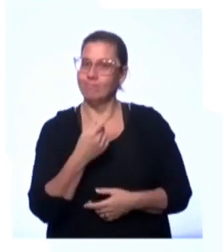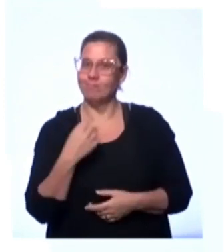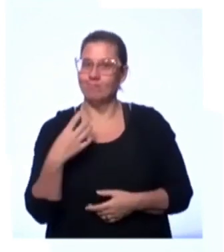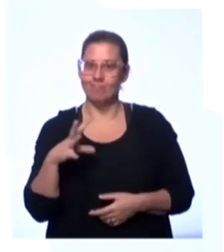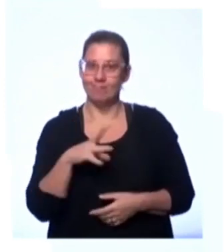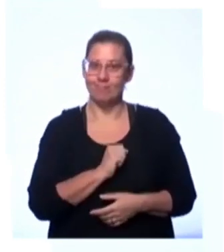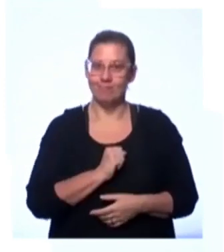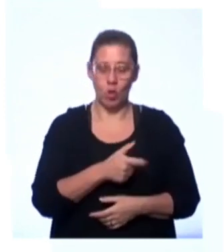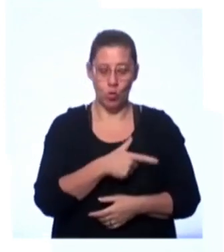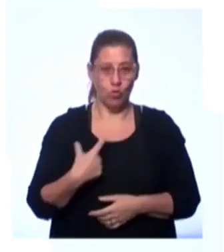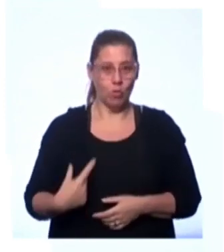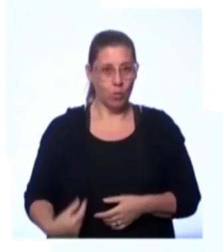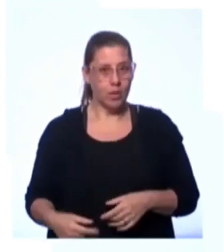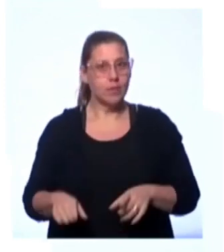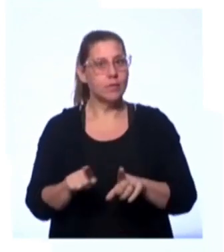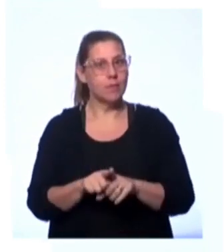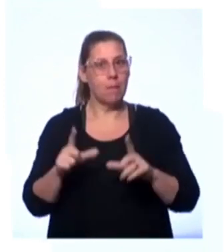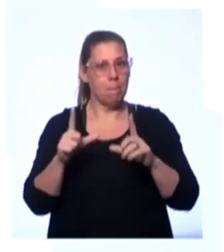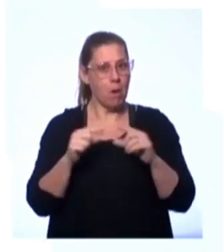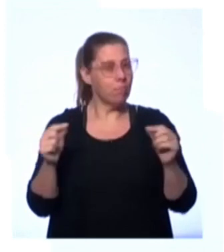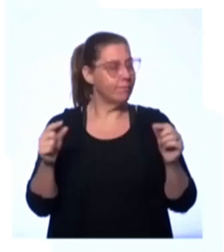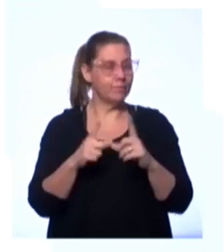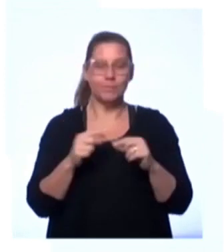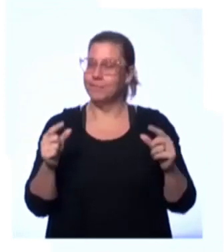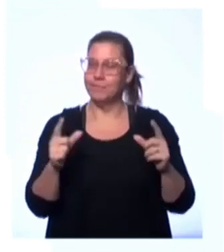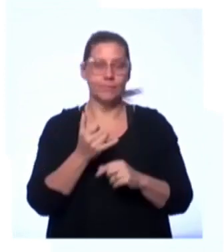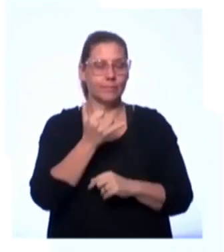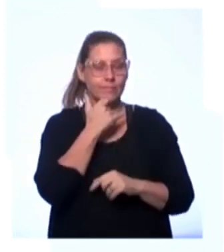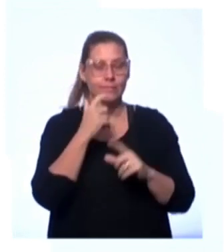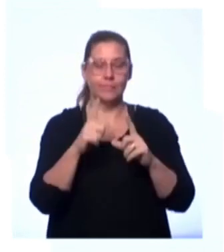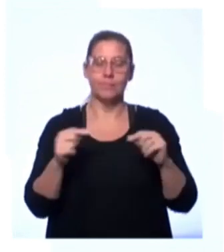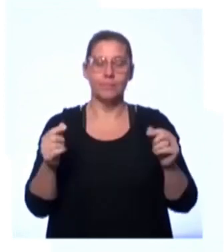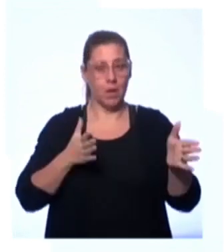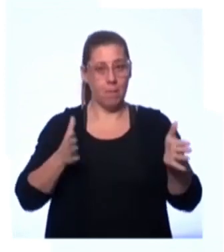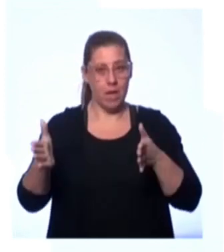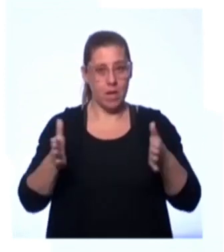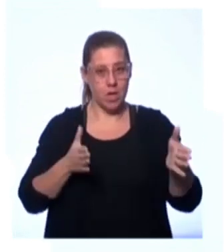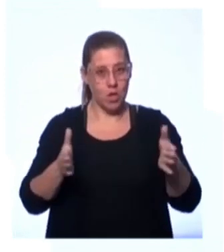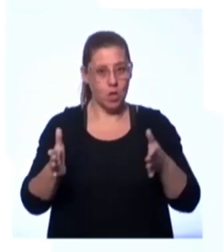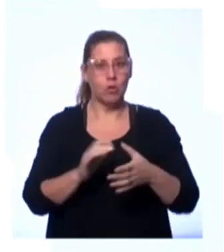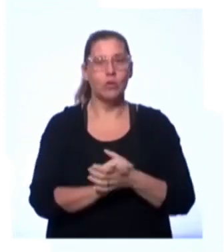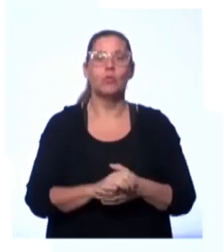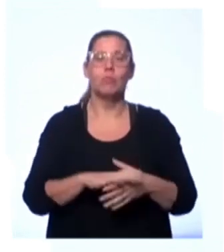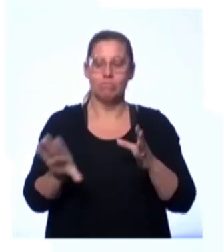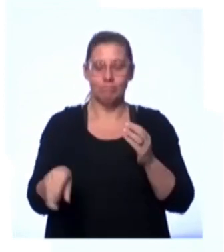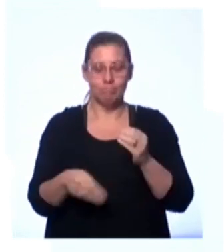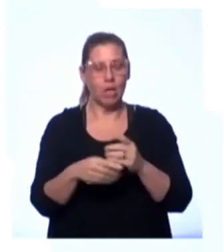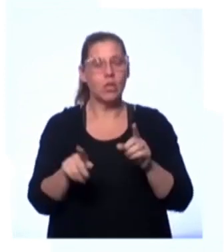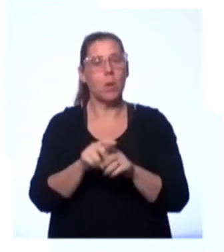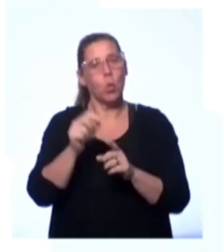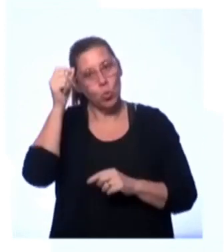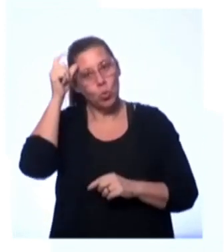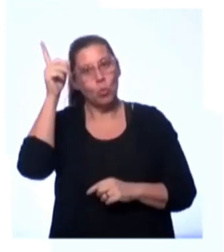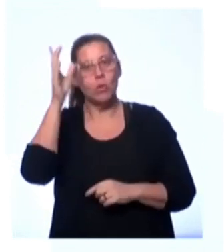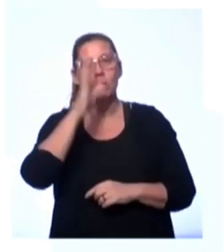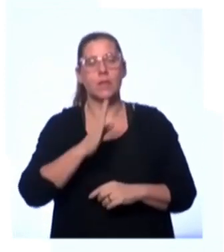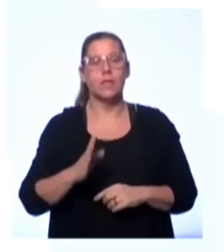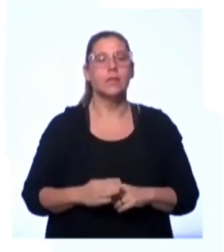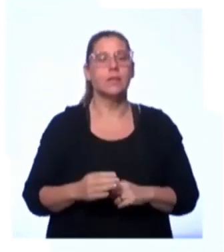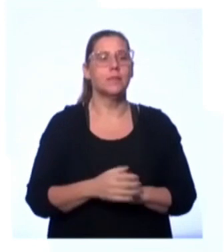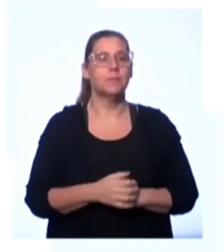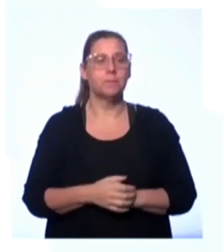os japoneses, que também chegaram nesse período para compor a cultura brasileira, os